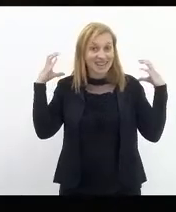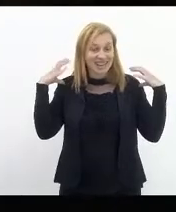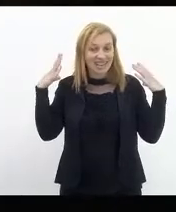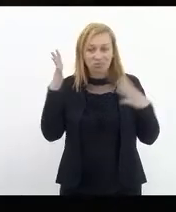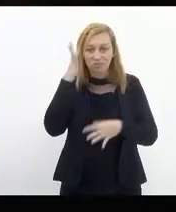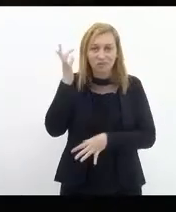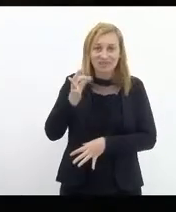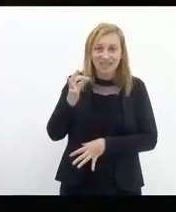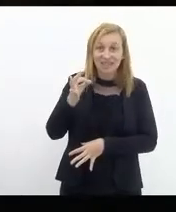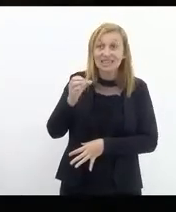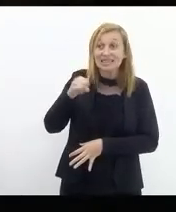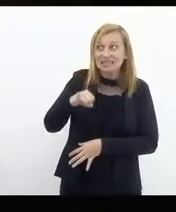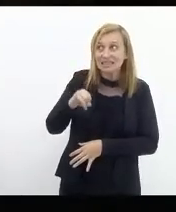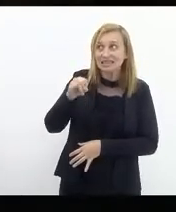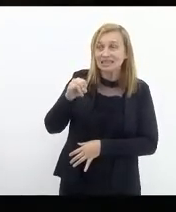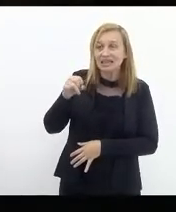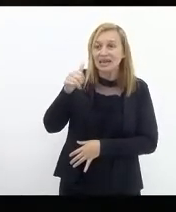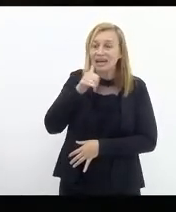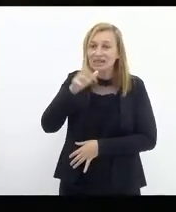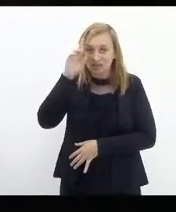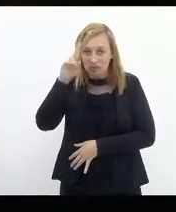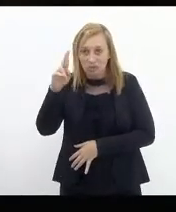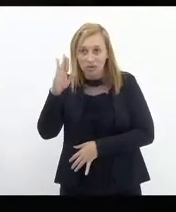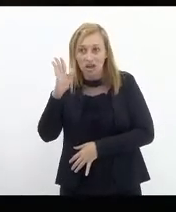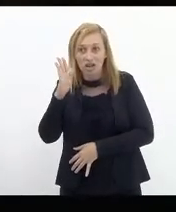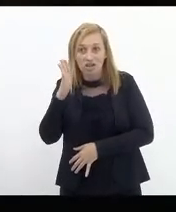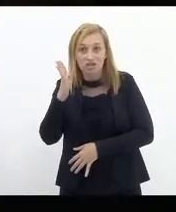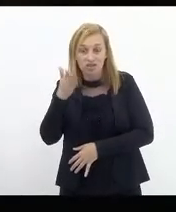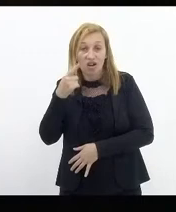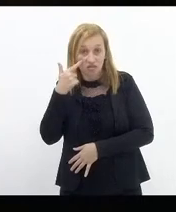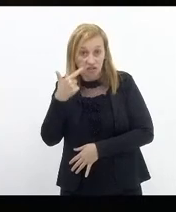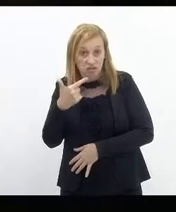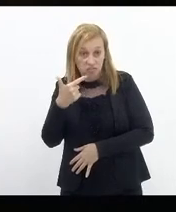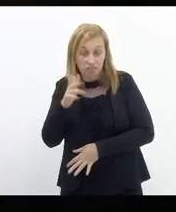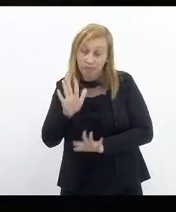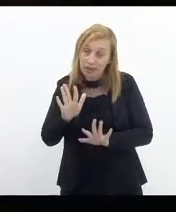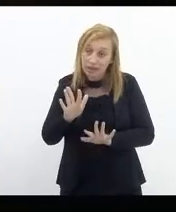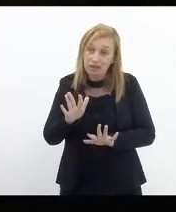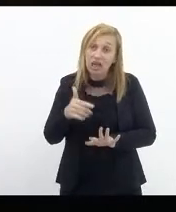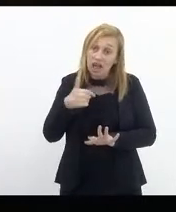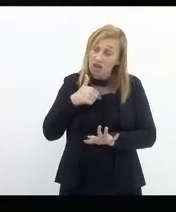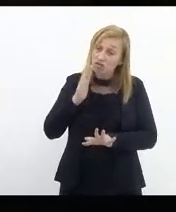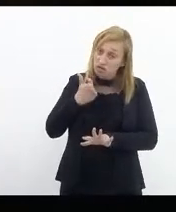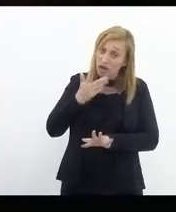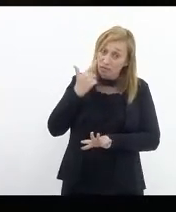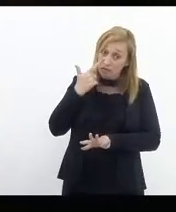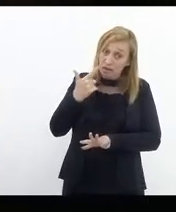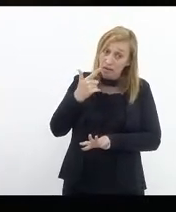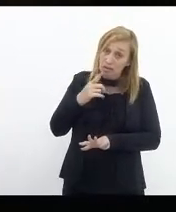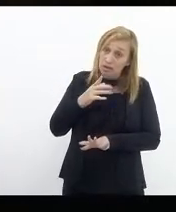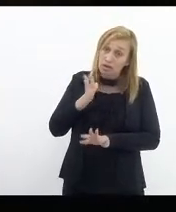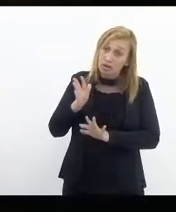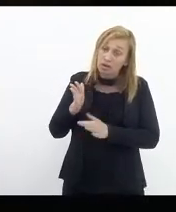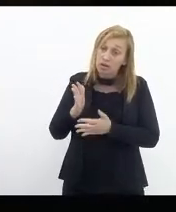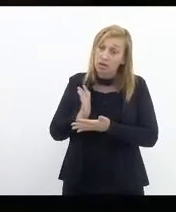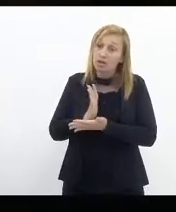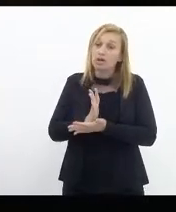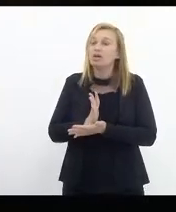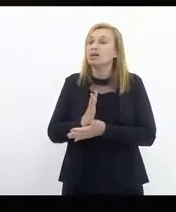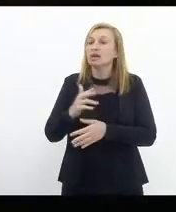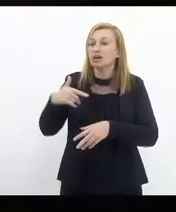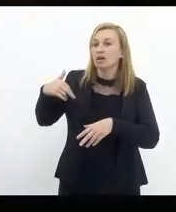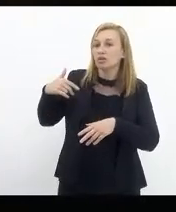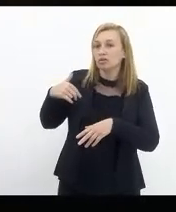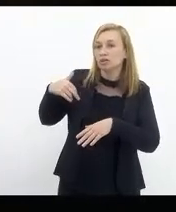se a senhora passa, eu já passei várias vezes e deixei de passar agora por medo no arco metropolitano.